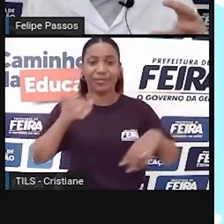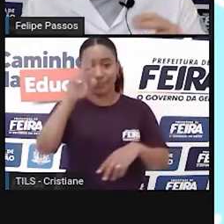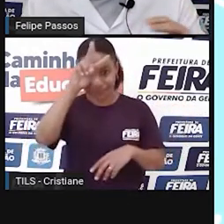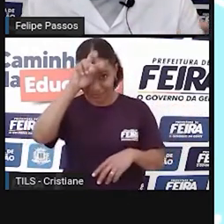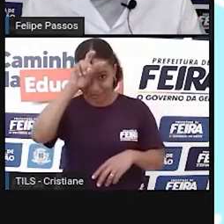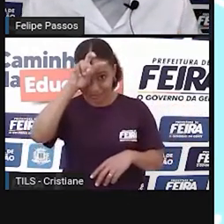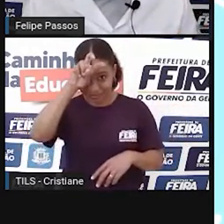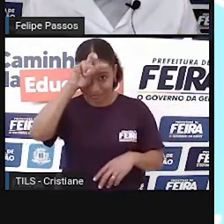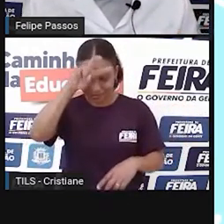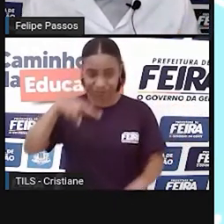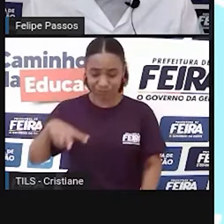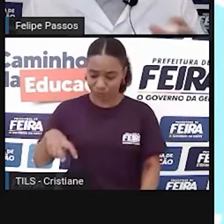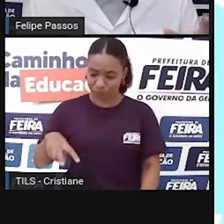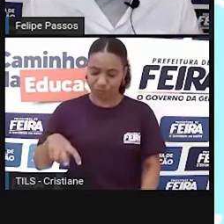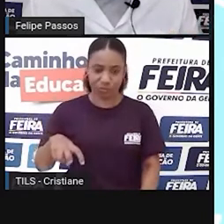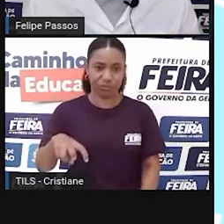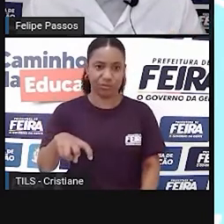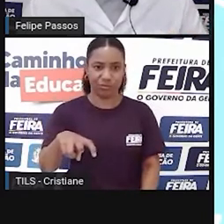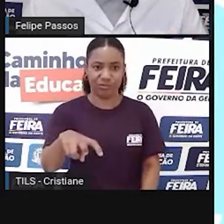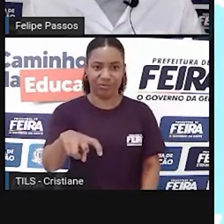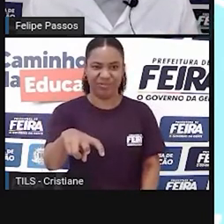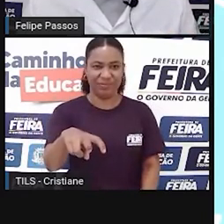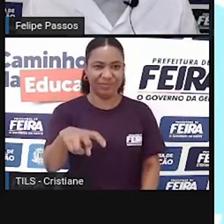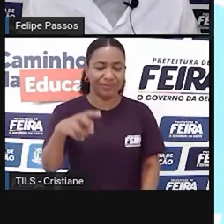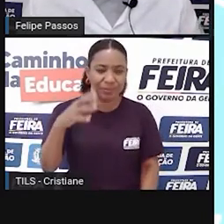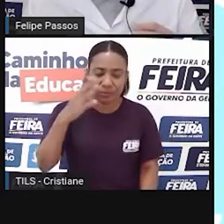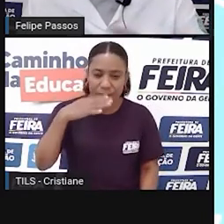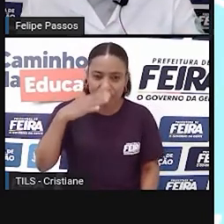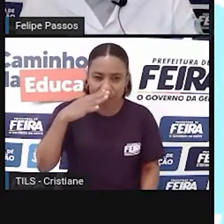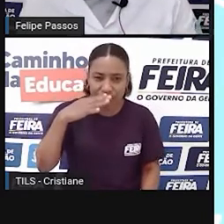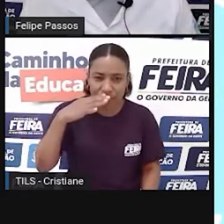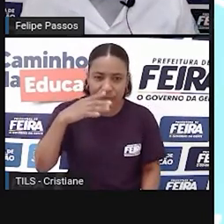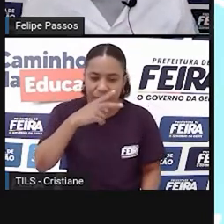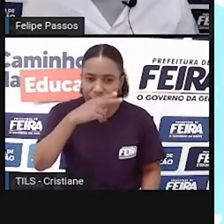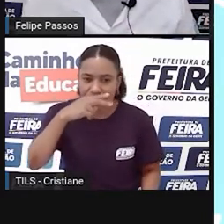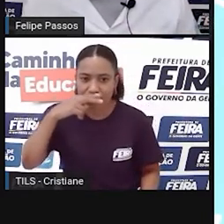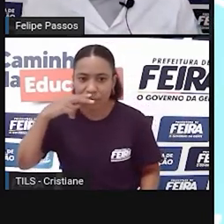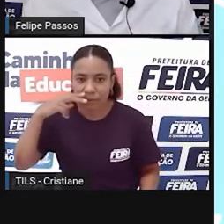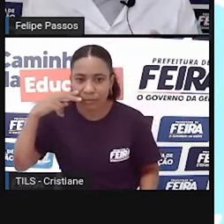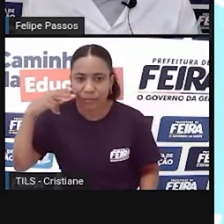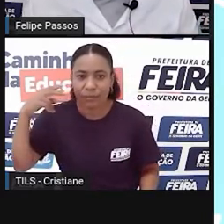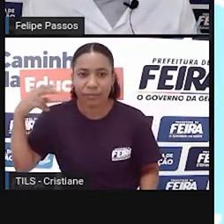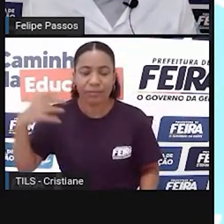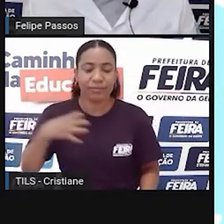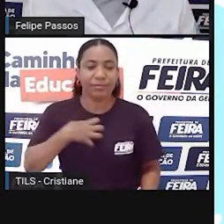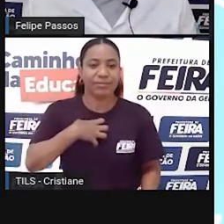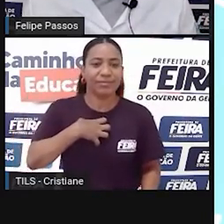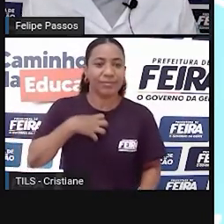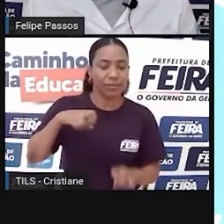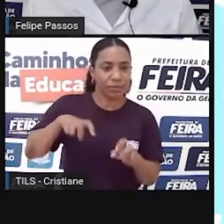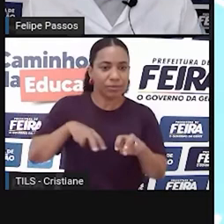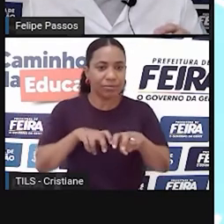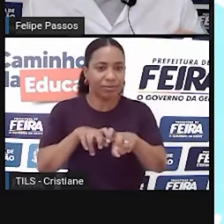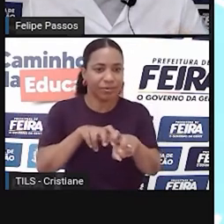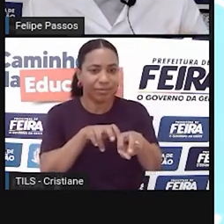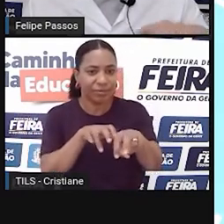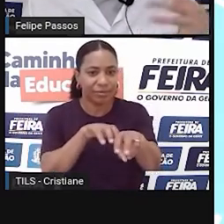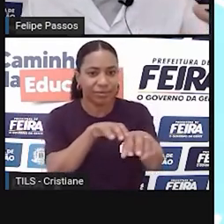que indicam alguma informação. Ó, tem comida aqui, tem perigo ali. Então as formigas se comunicam assim.